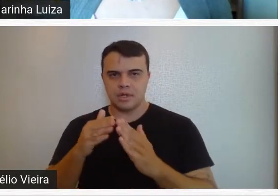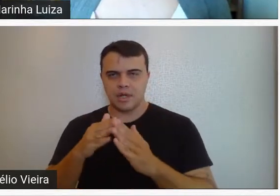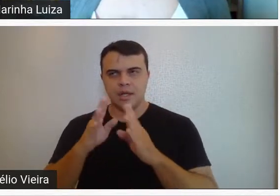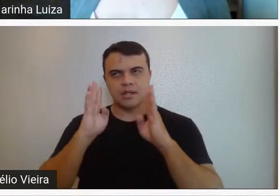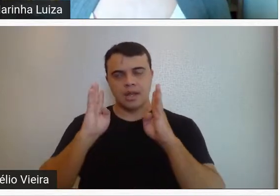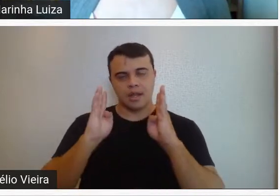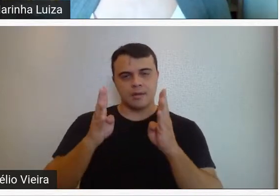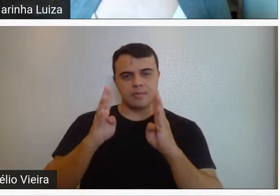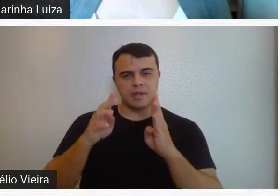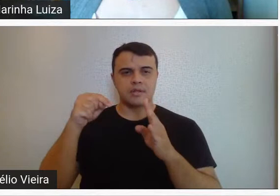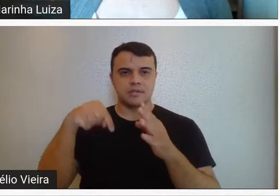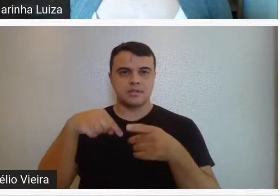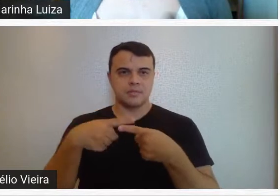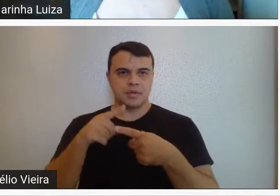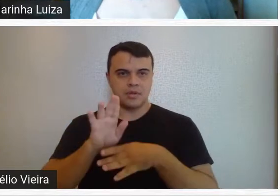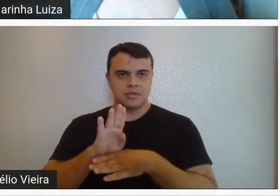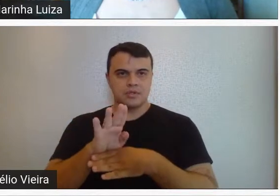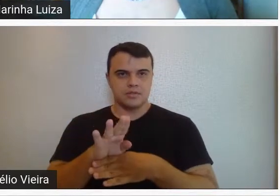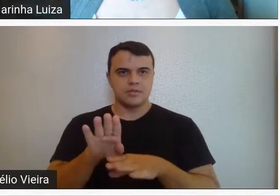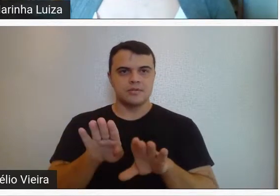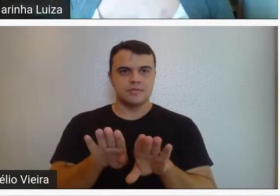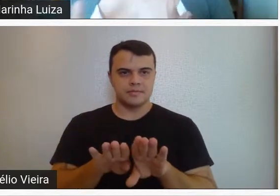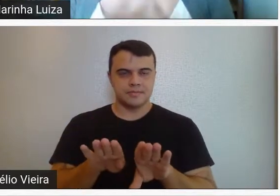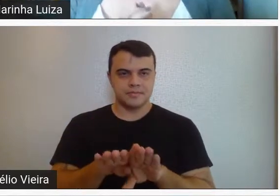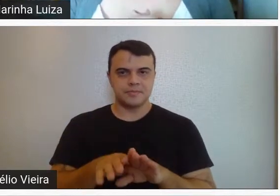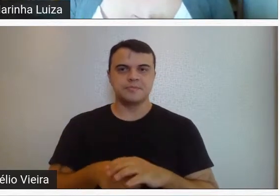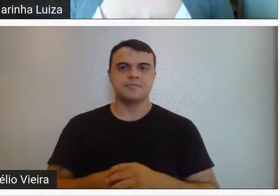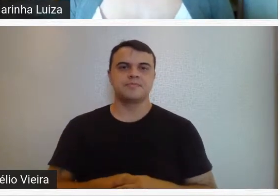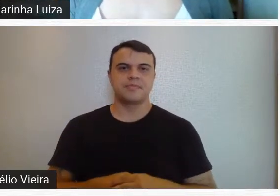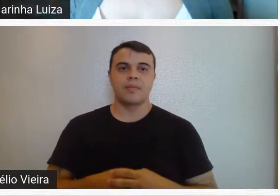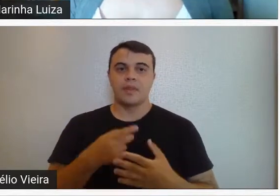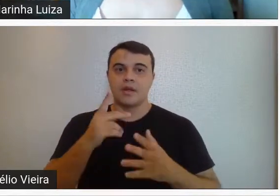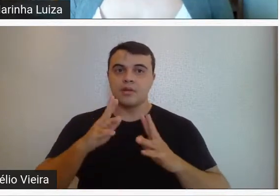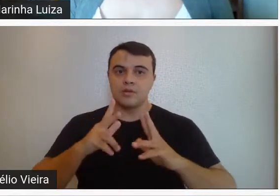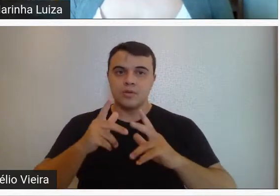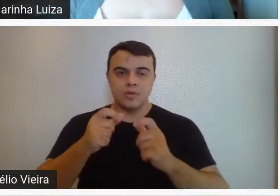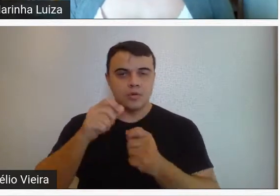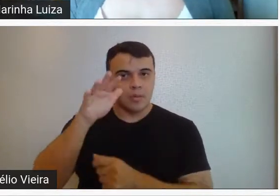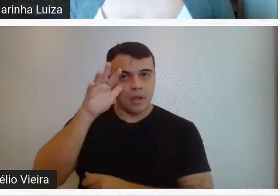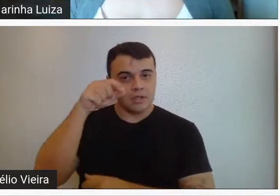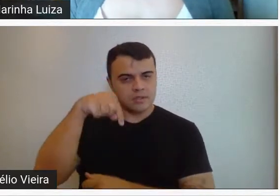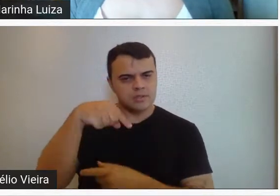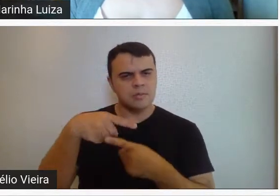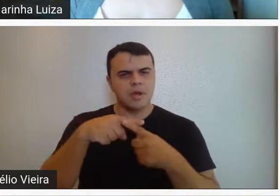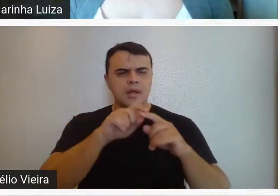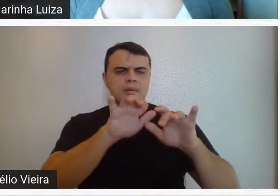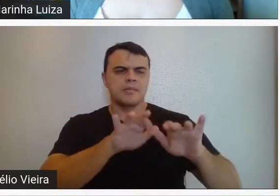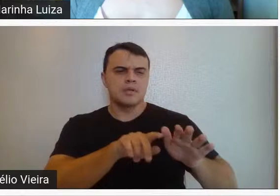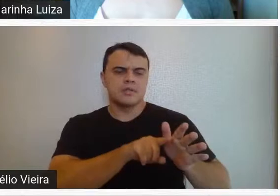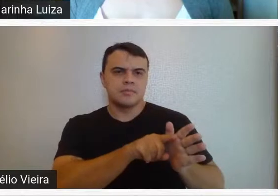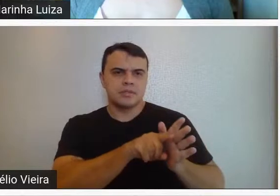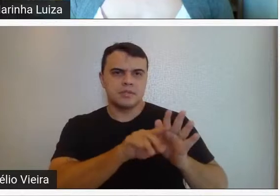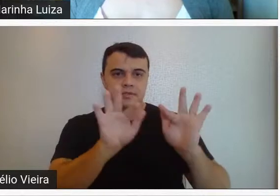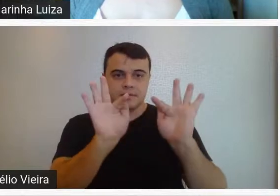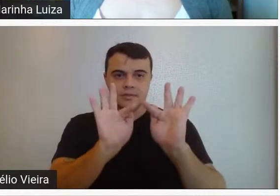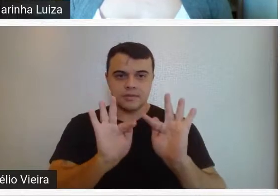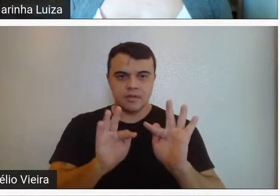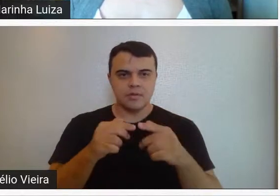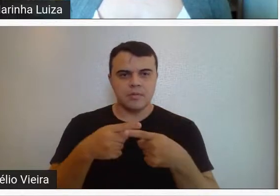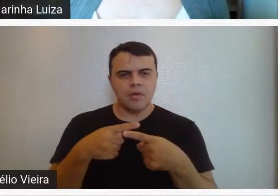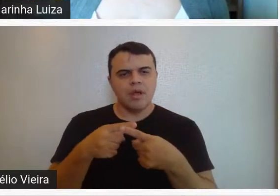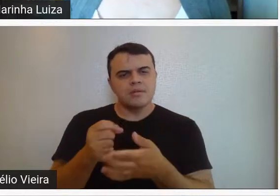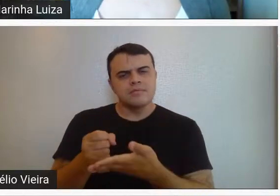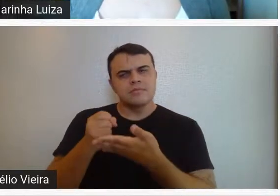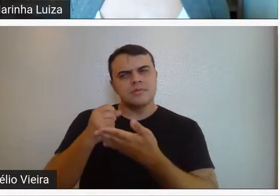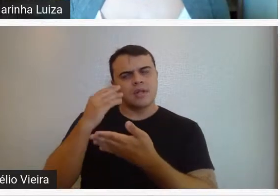Liberdade, que dá esse apoio aqui para a gente também, pedir para todo mundo que está nos assistindo preencher a pesquisa de satisfação, que ela nos